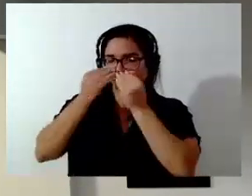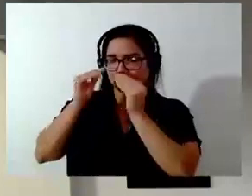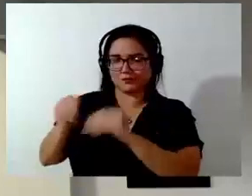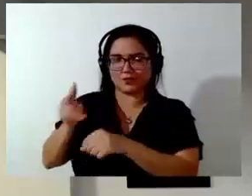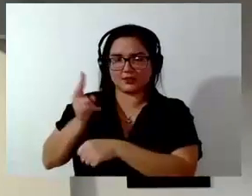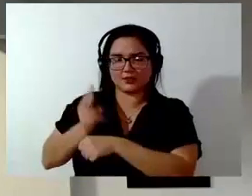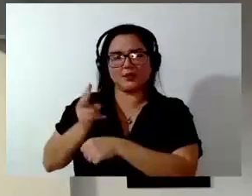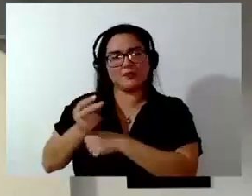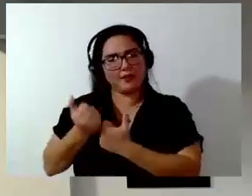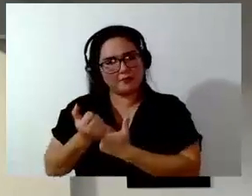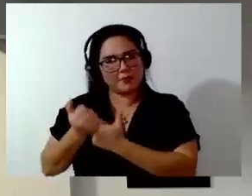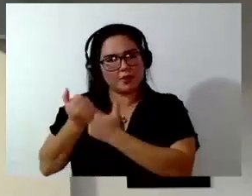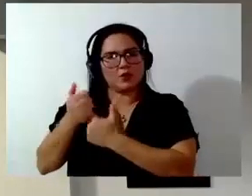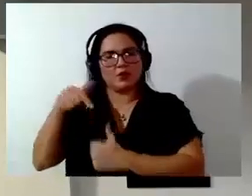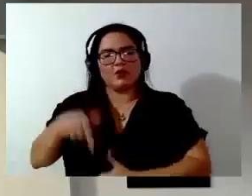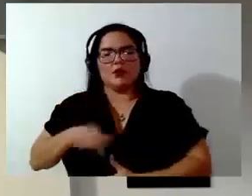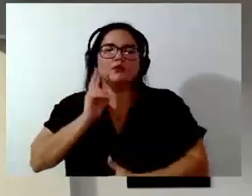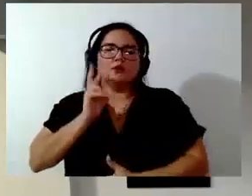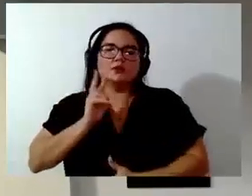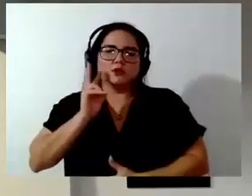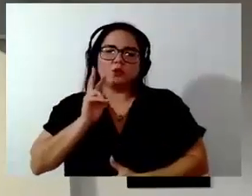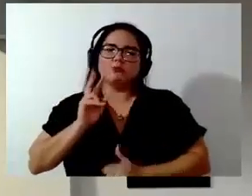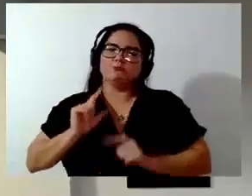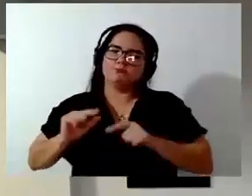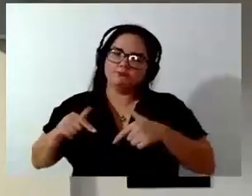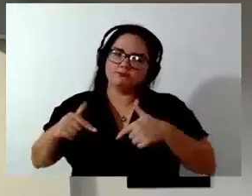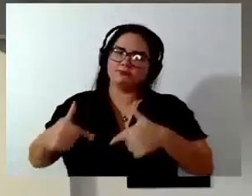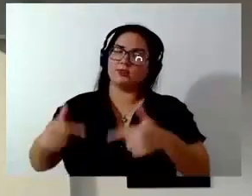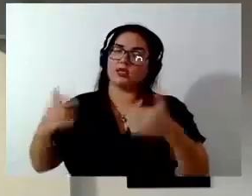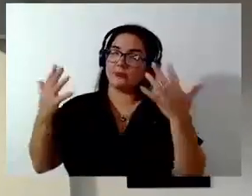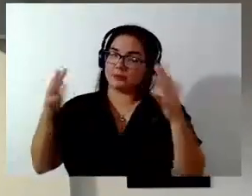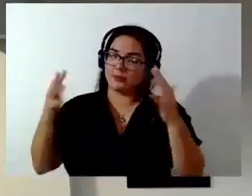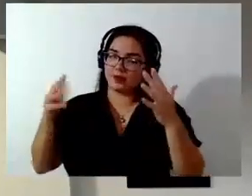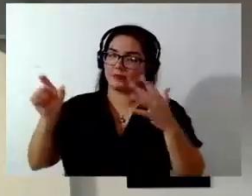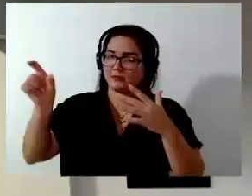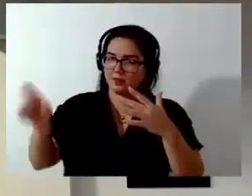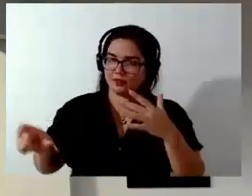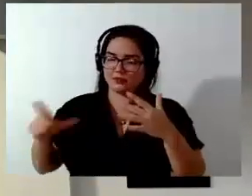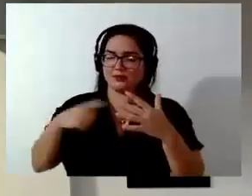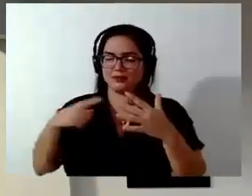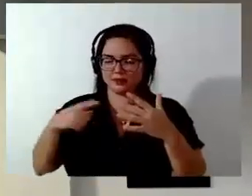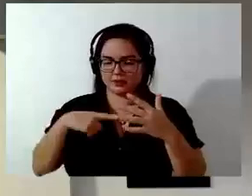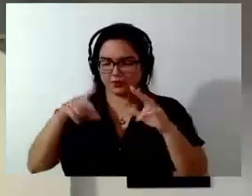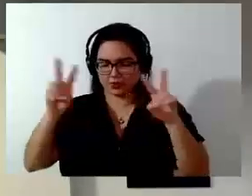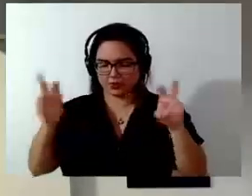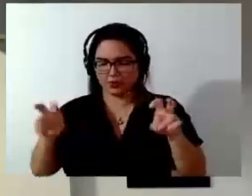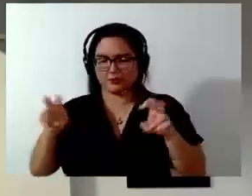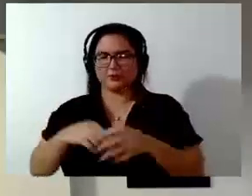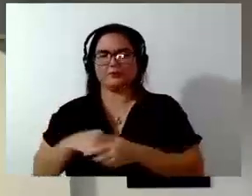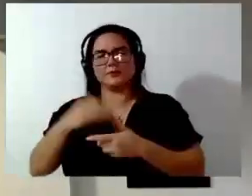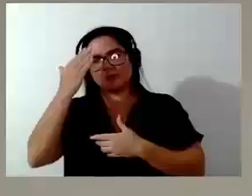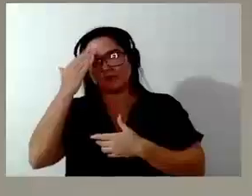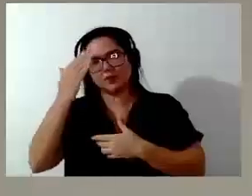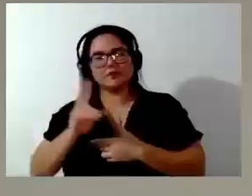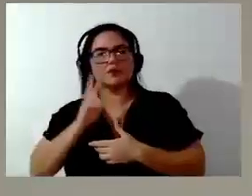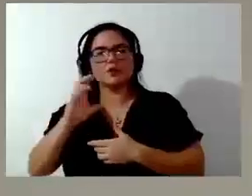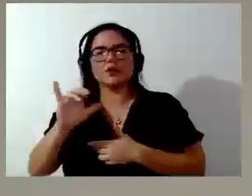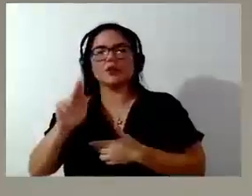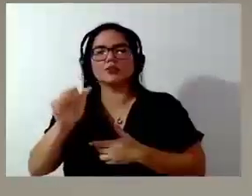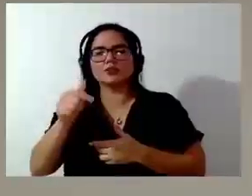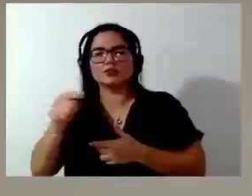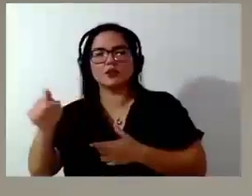apoio desse vereador, dessa empreitada, meu amigo. E parabéns pelo assunto. Obrigado, vereador Christian. Vereador Israel.